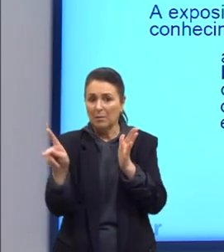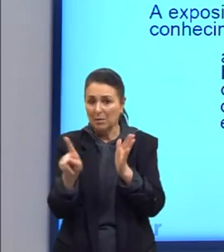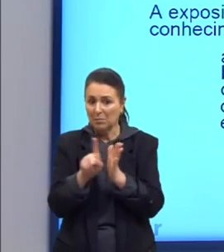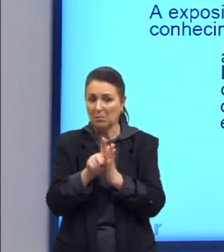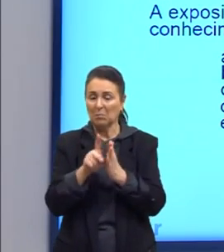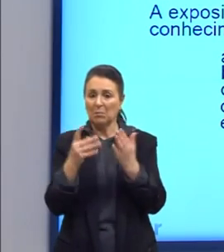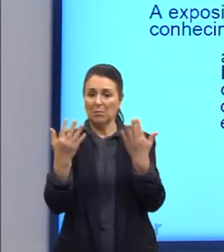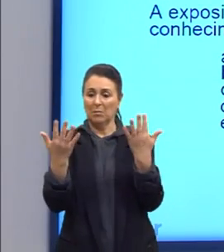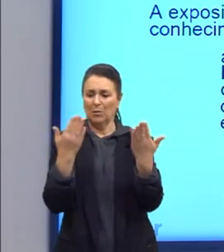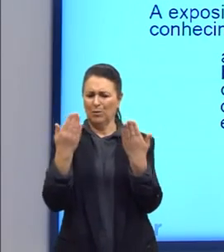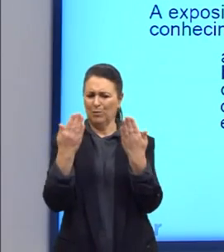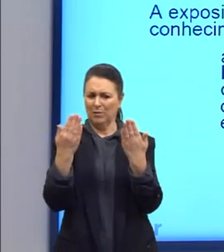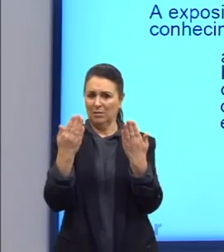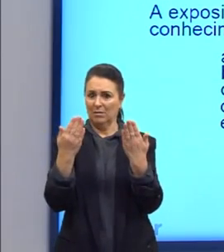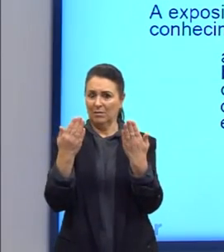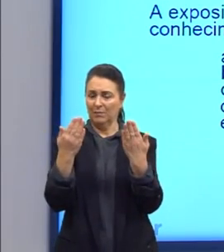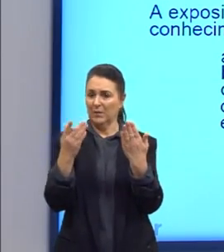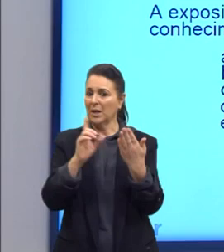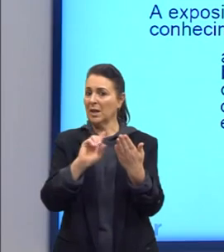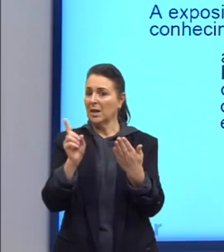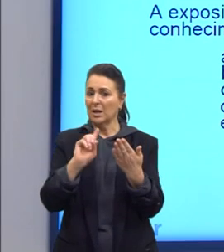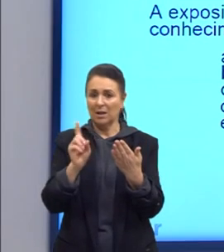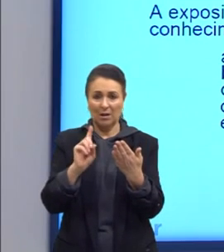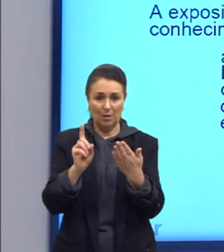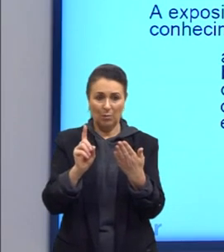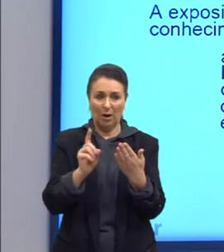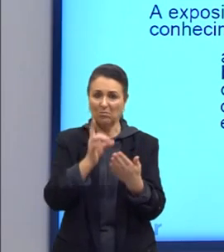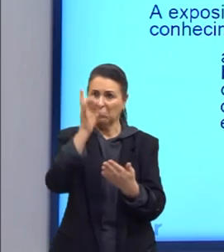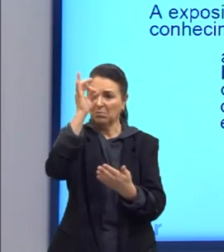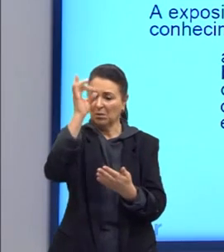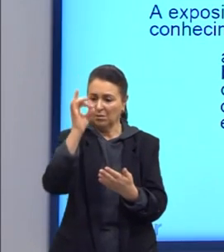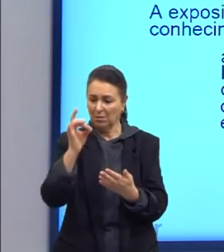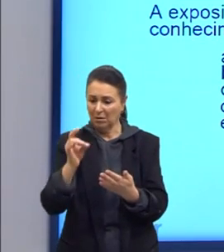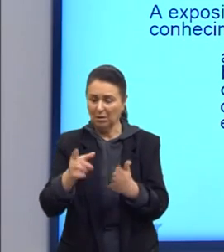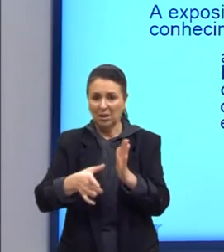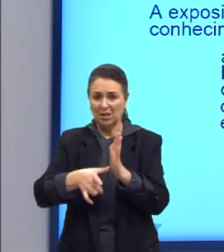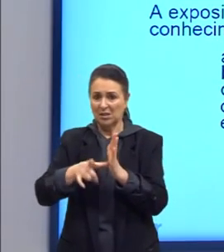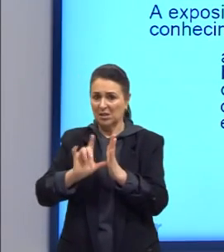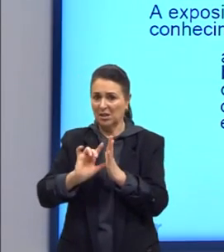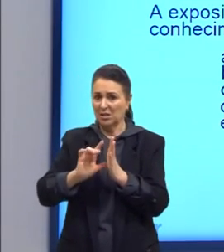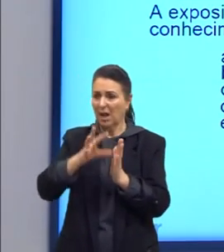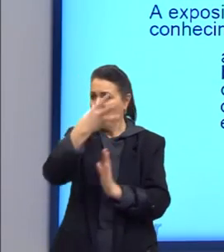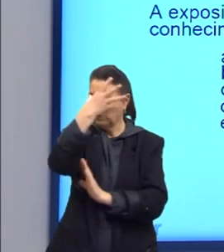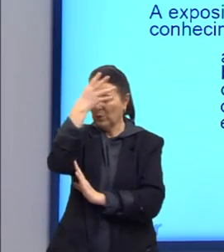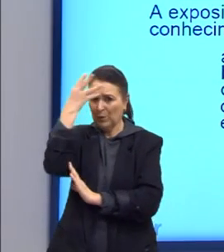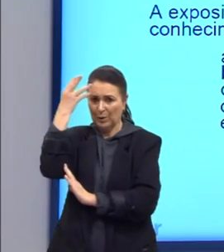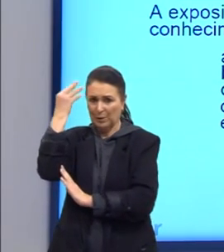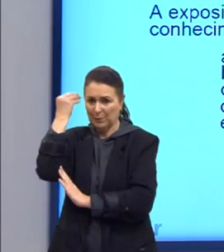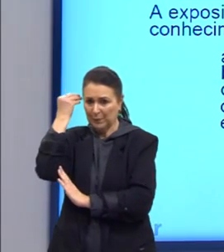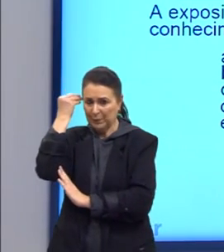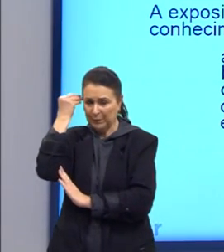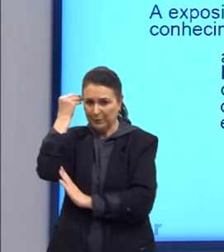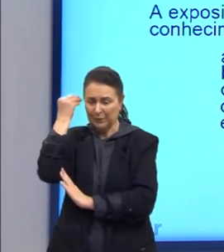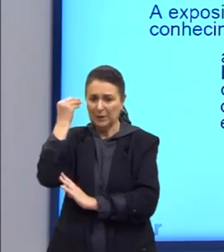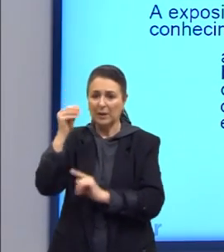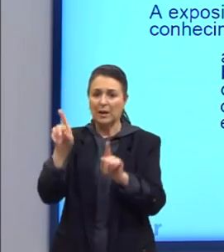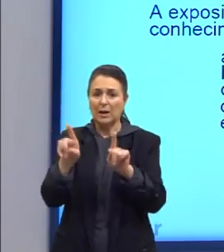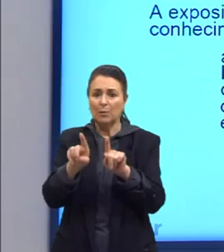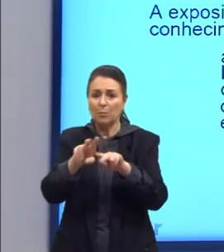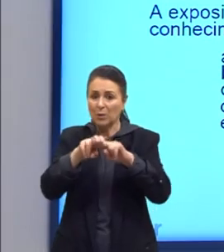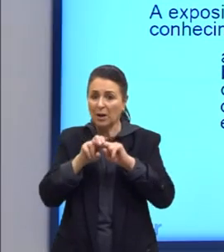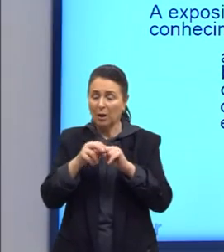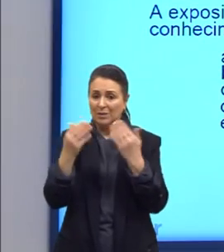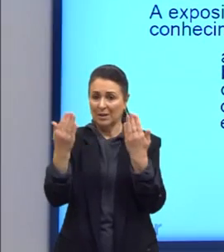e não será seguramente nenhuma daquelas que foram anteriormente varridas por essa mesma dúvida.